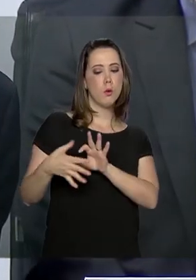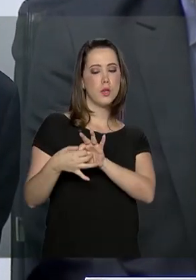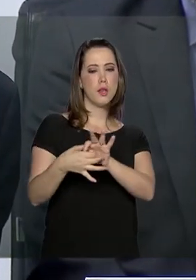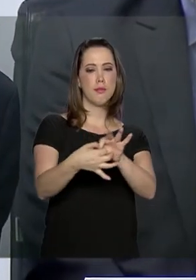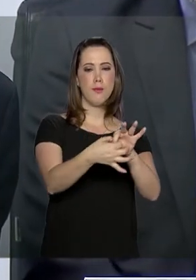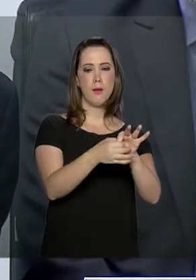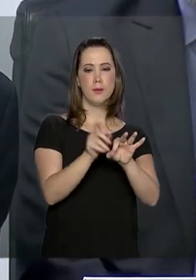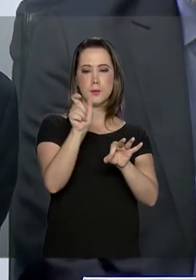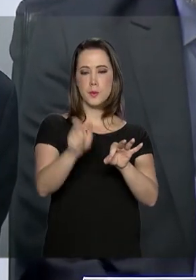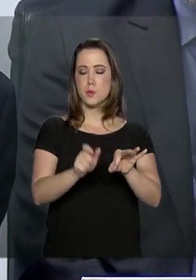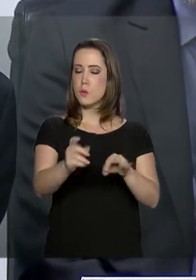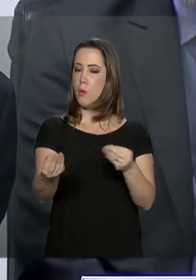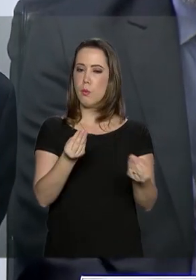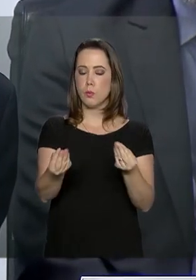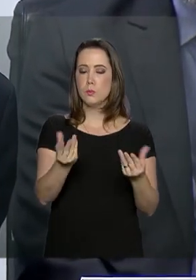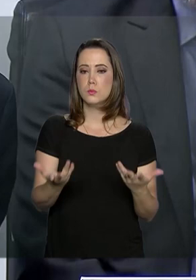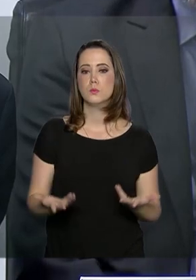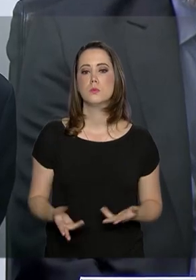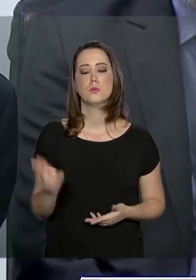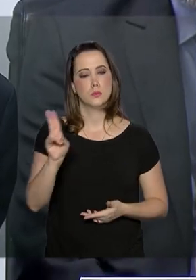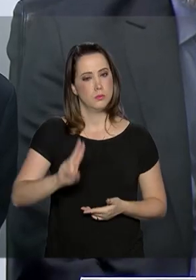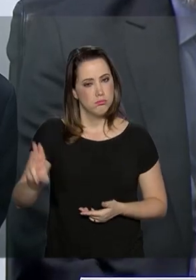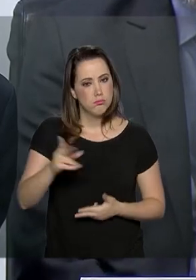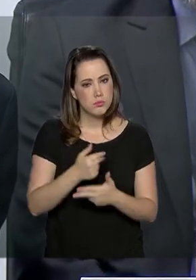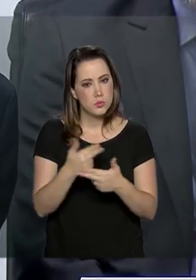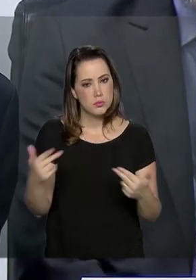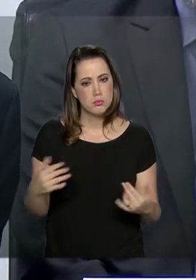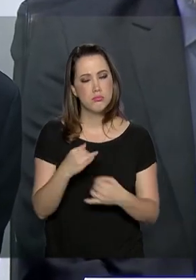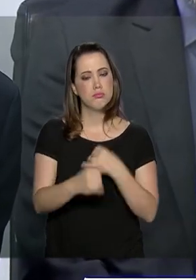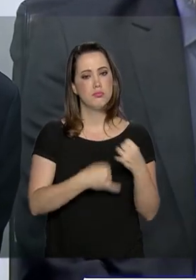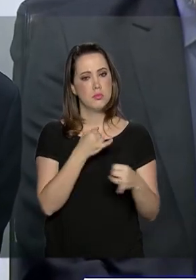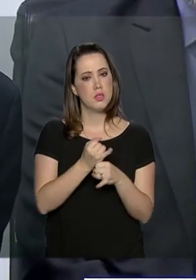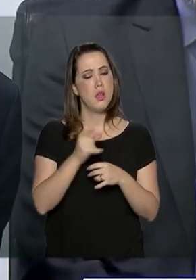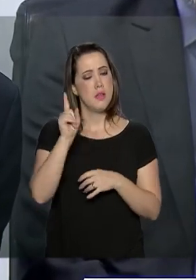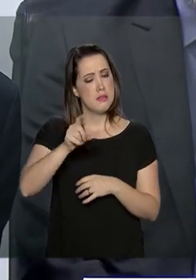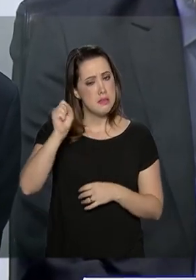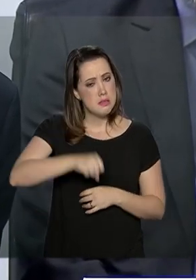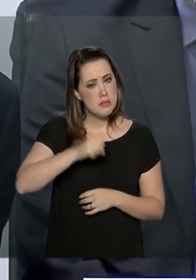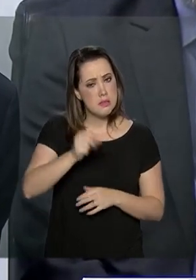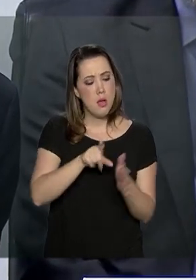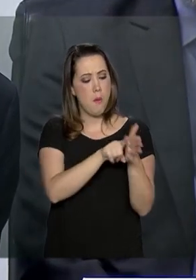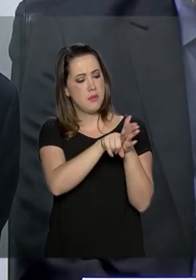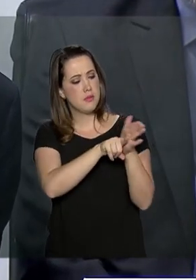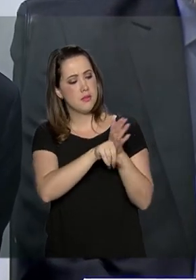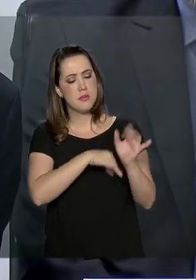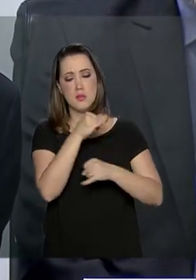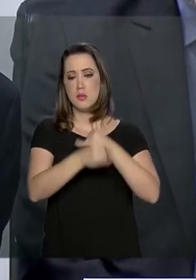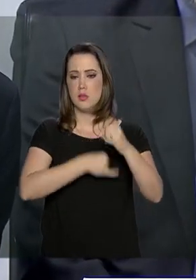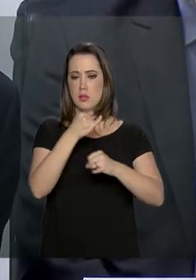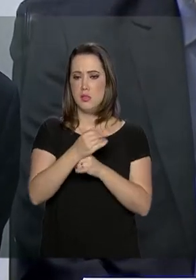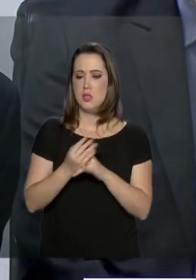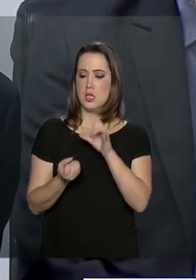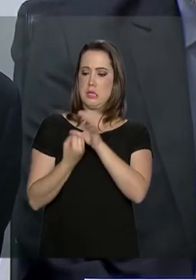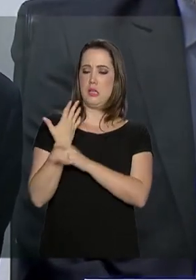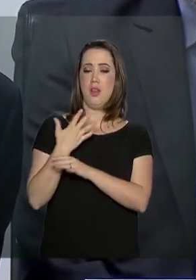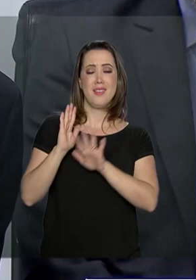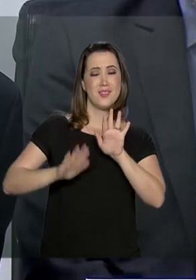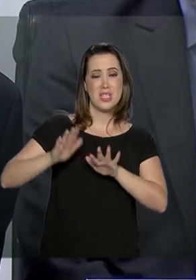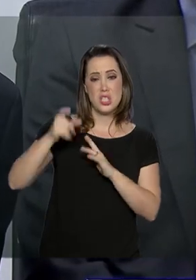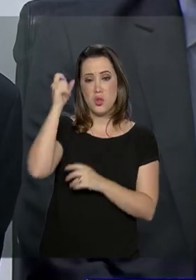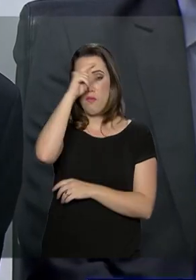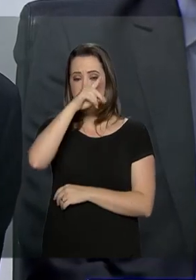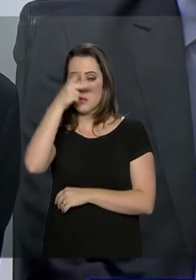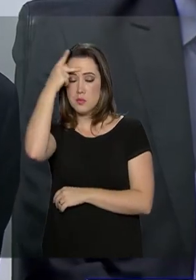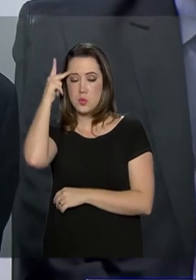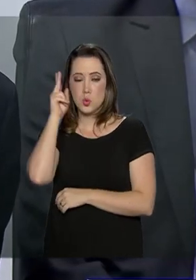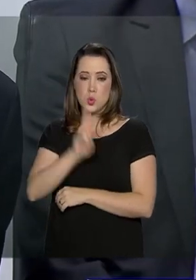utiliza aquele material. Claro que a investigação nessas redes gera algumas dificuldades, as